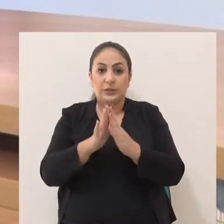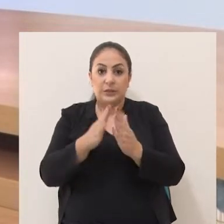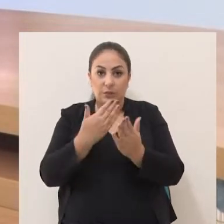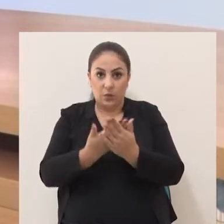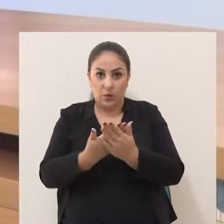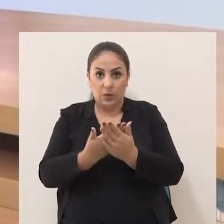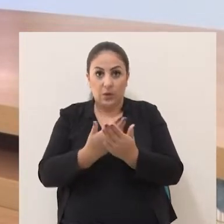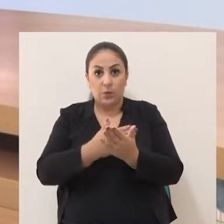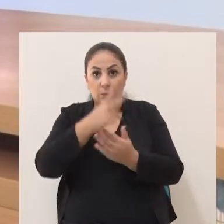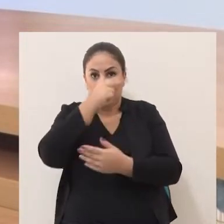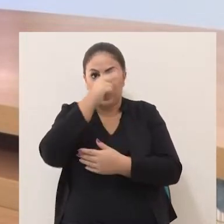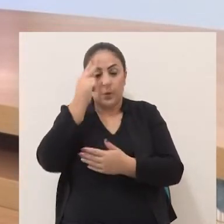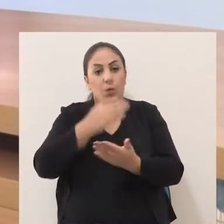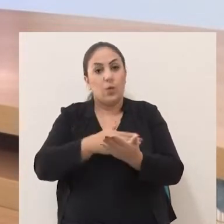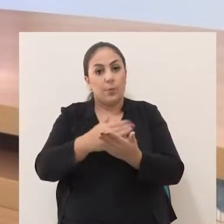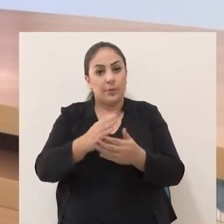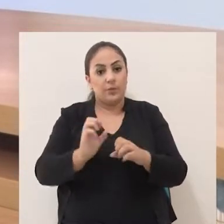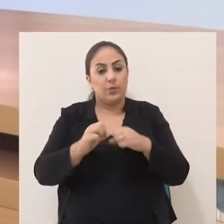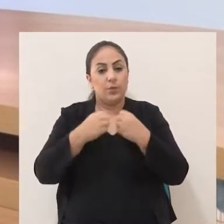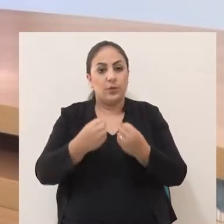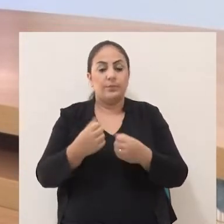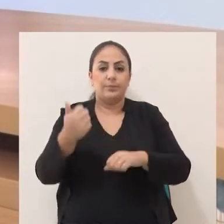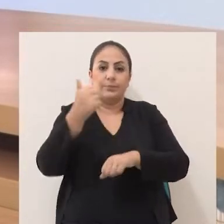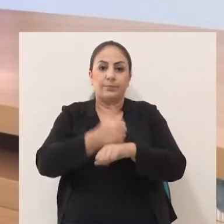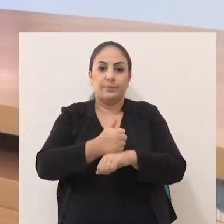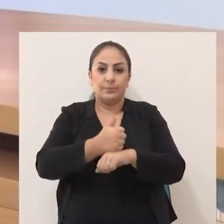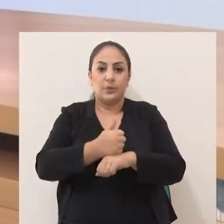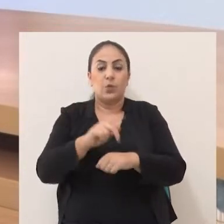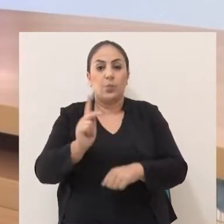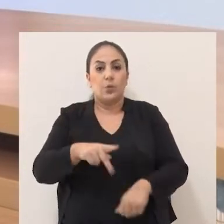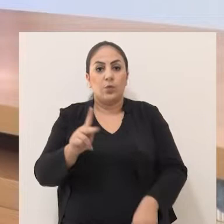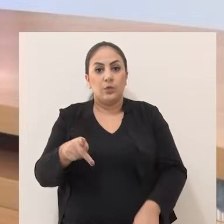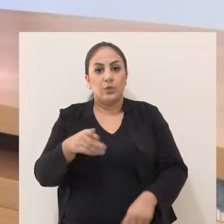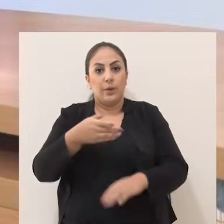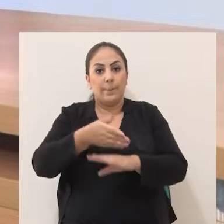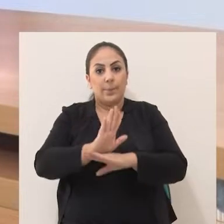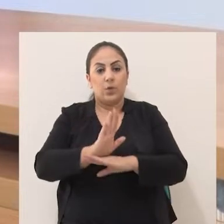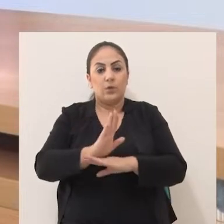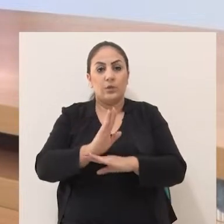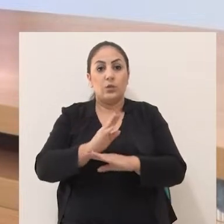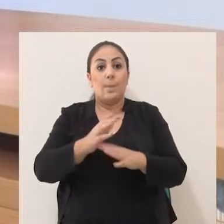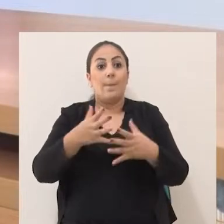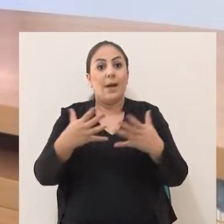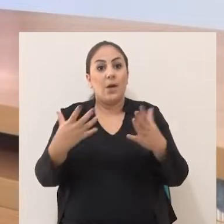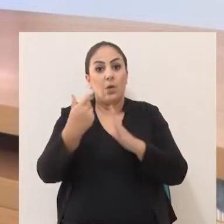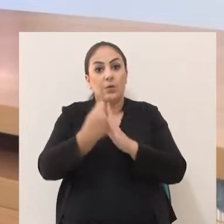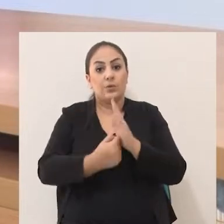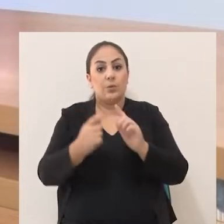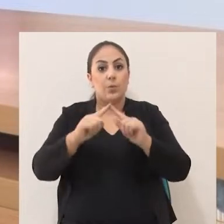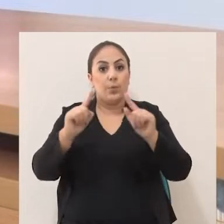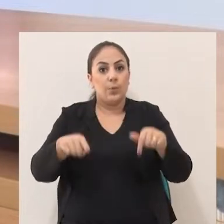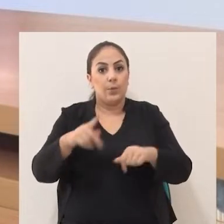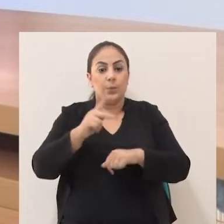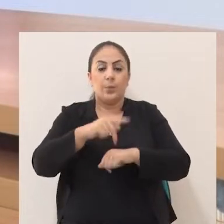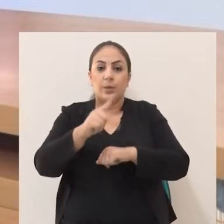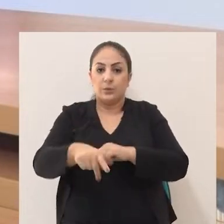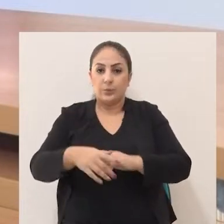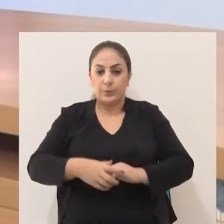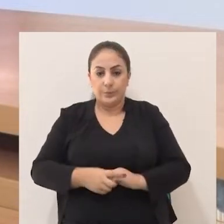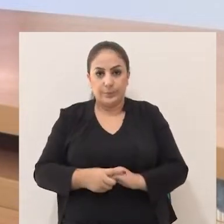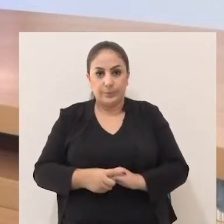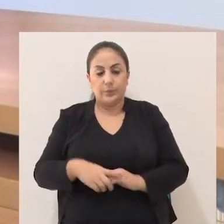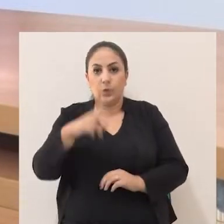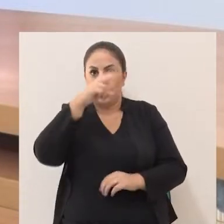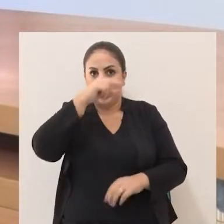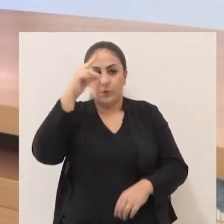municipal inicia com reforço. Foram empossados os professores aprovados no maior concurso público de Passo